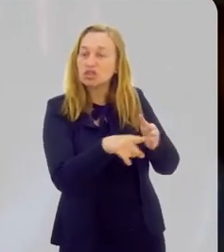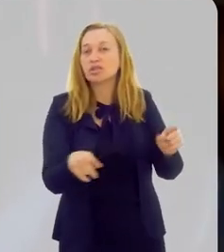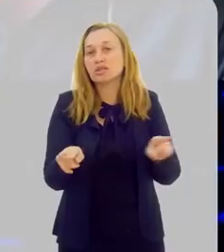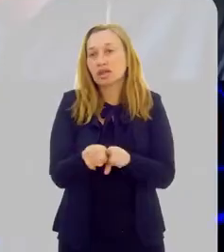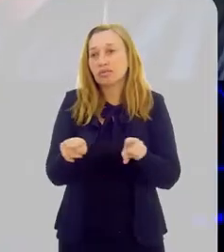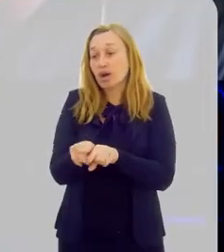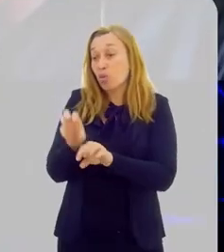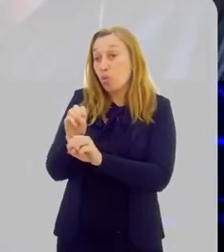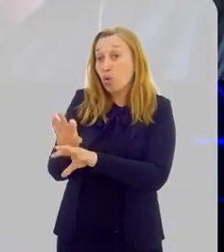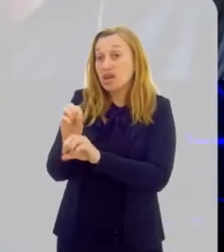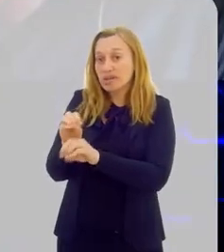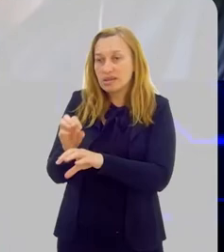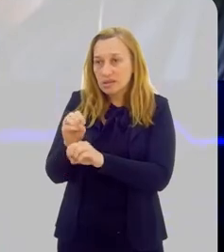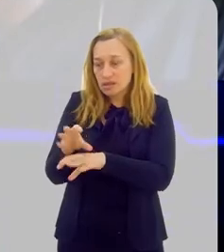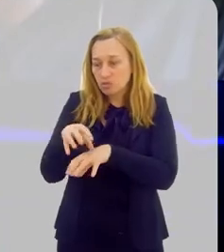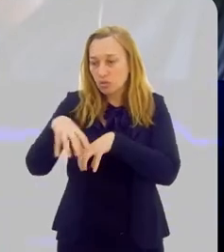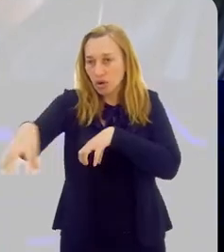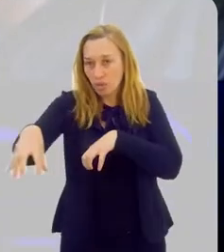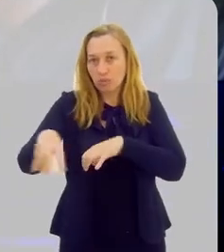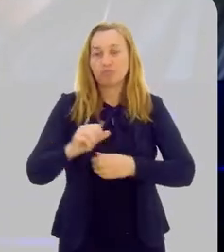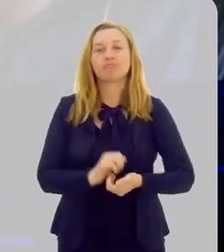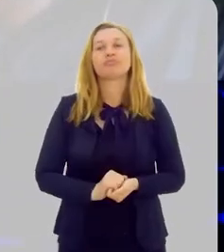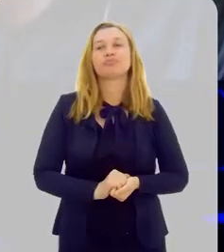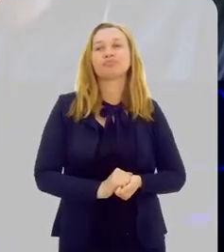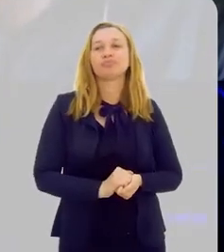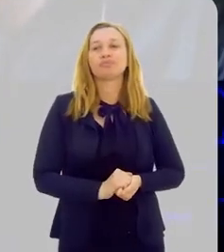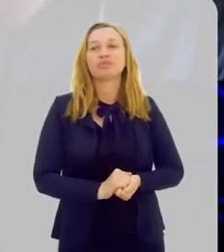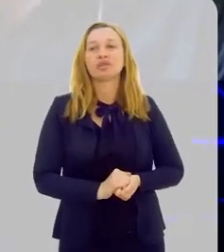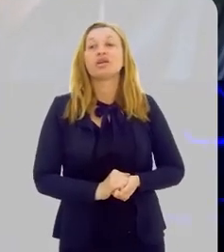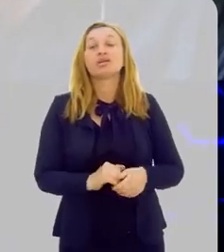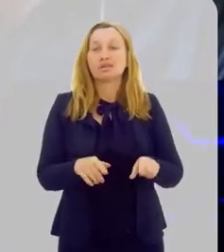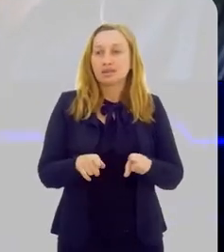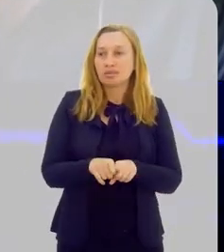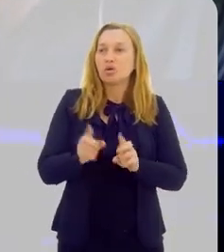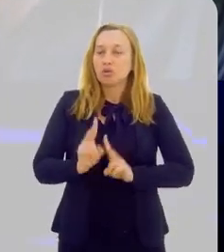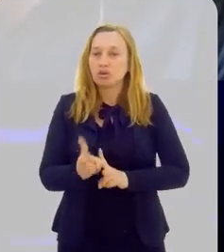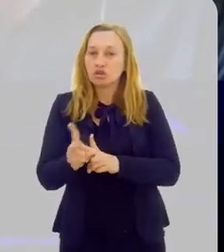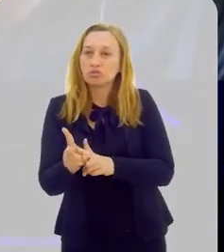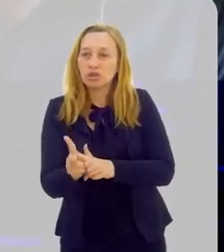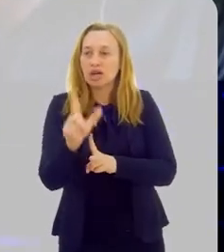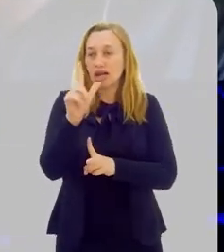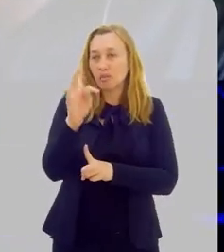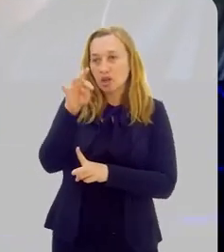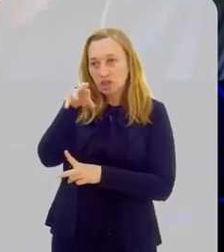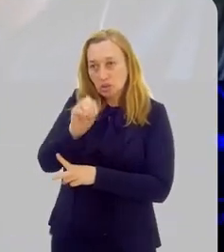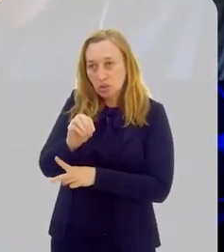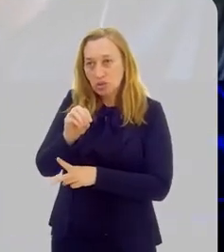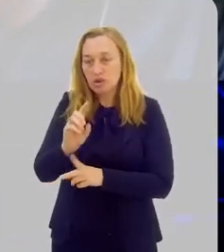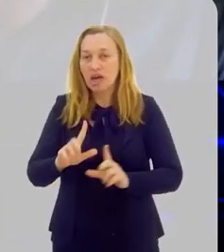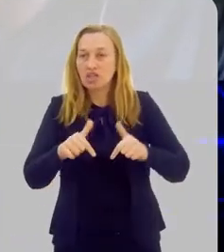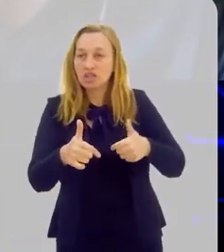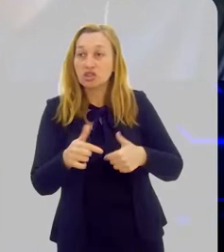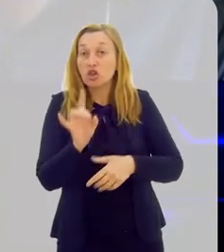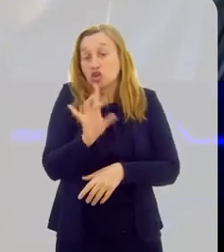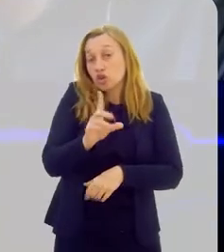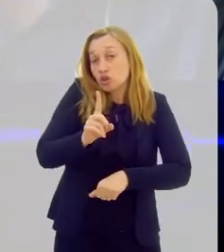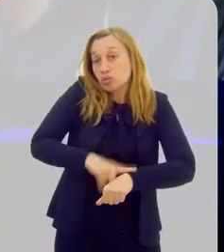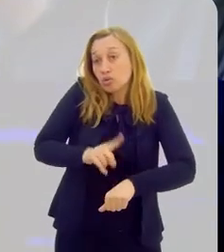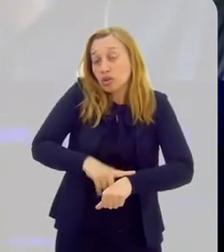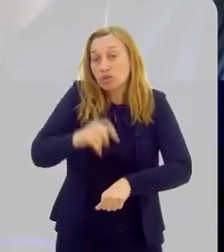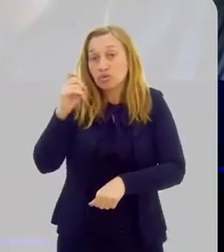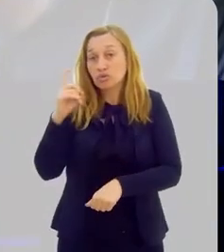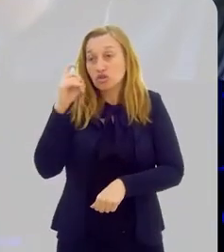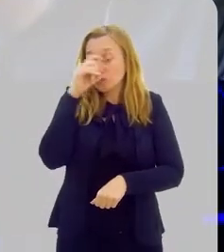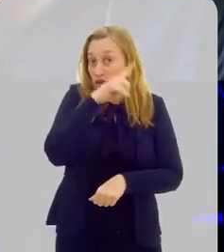tanto a pesquisa quanto o ensino em sua forma remota. E, além disso, continuamos com os laboratórios funcionando, só